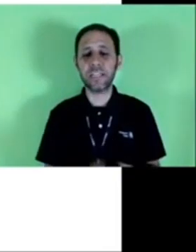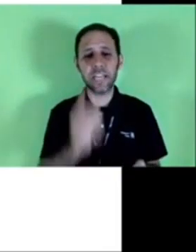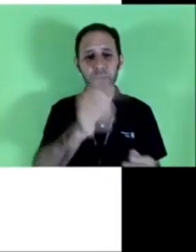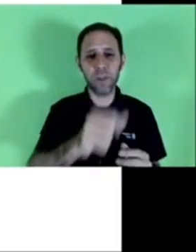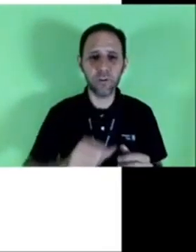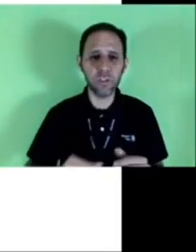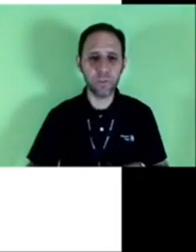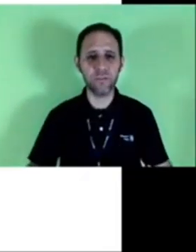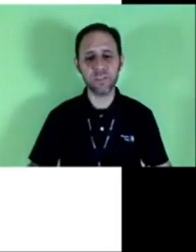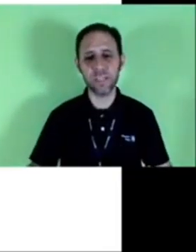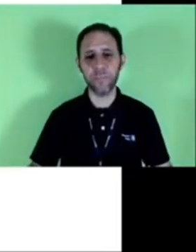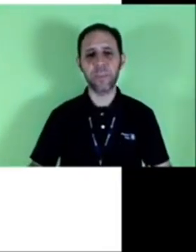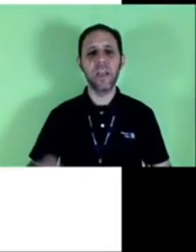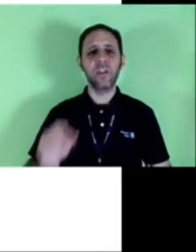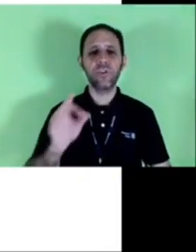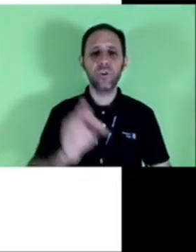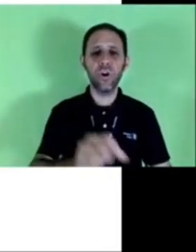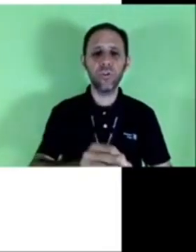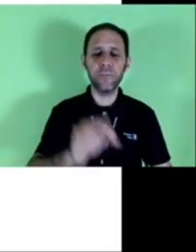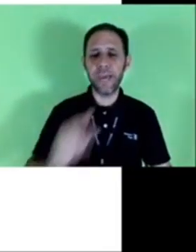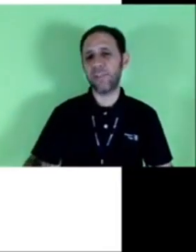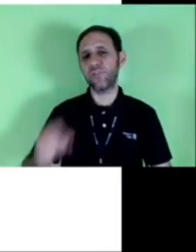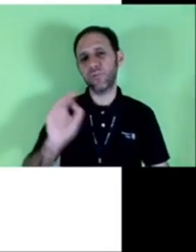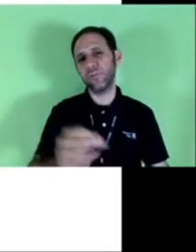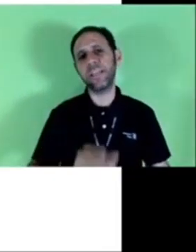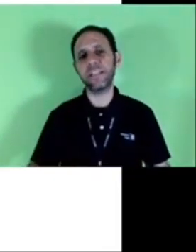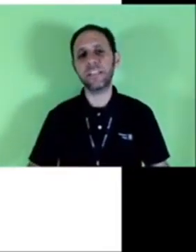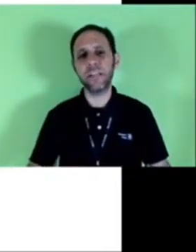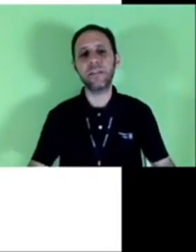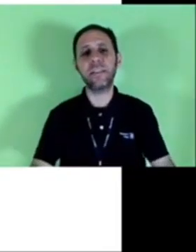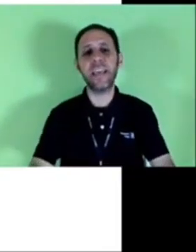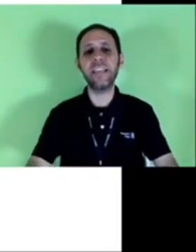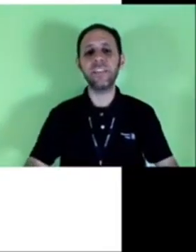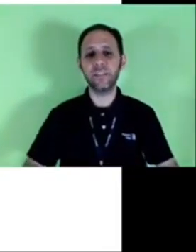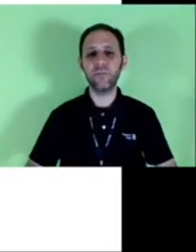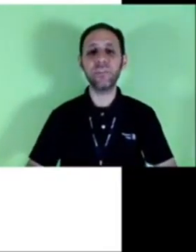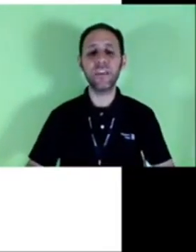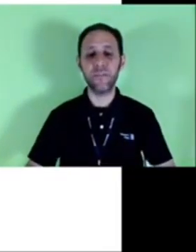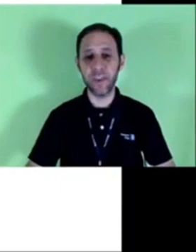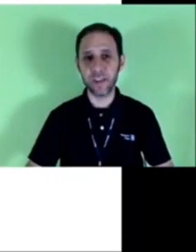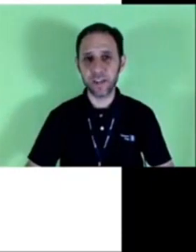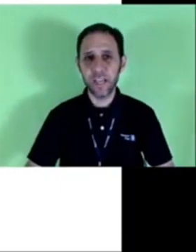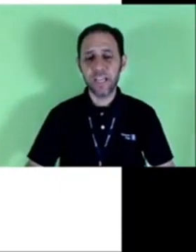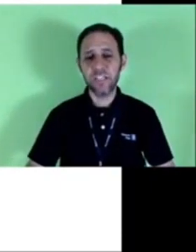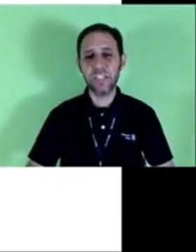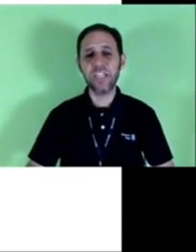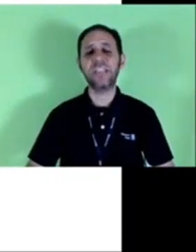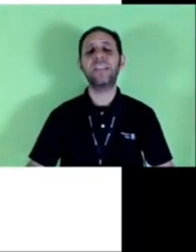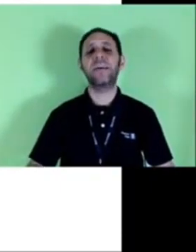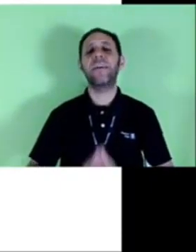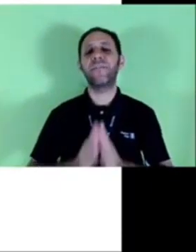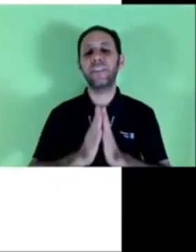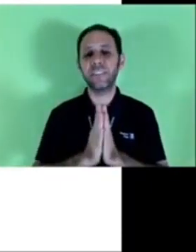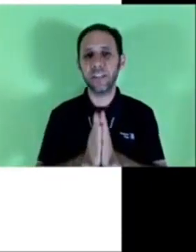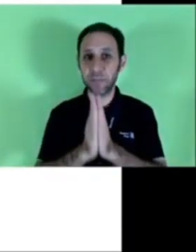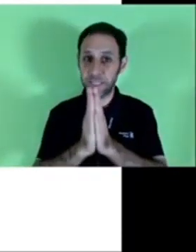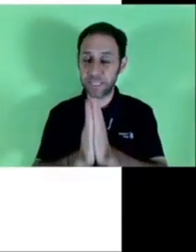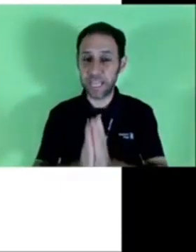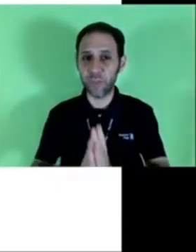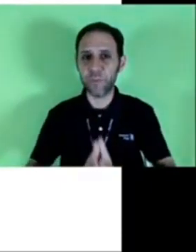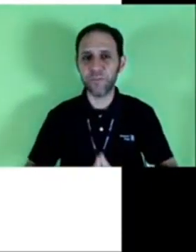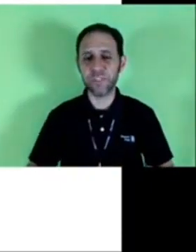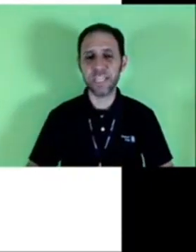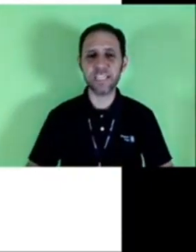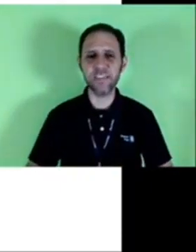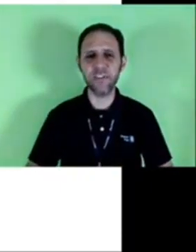do interessado pergunta para você todo médico todo dentista ele tem o dever de fazer um